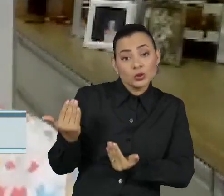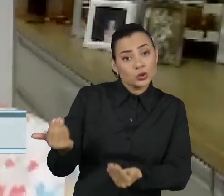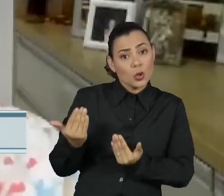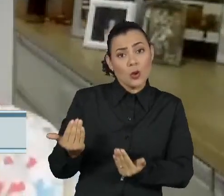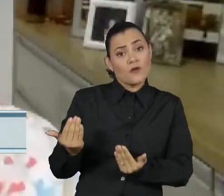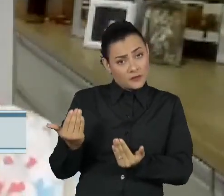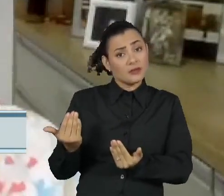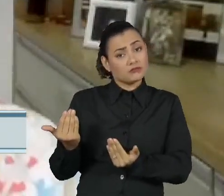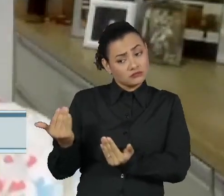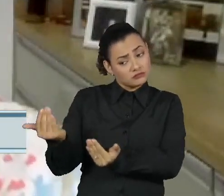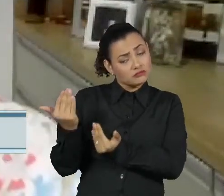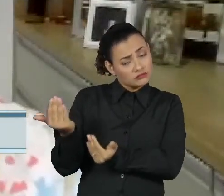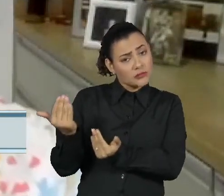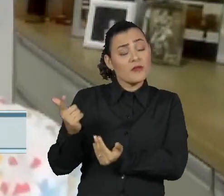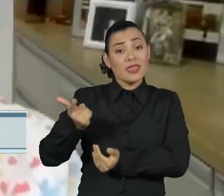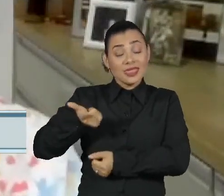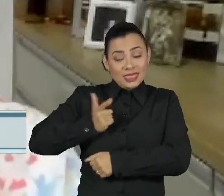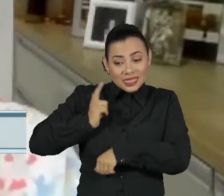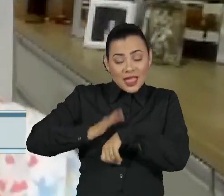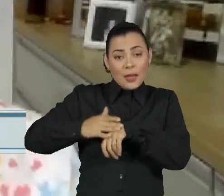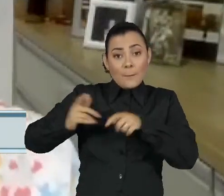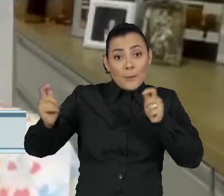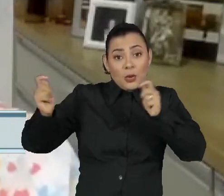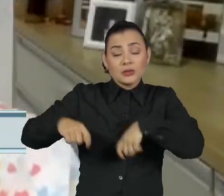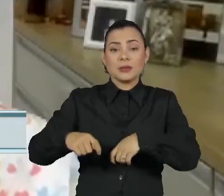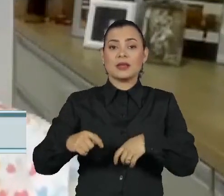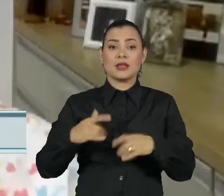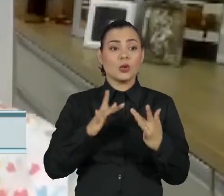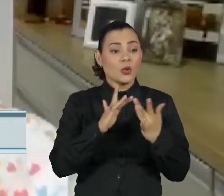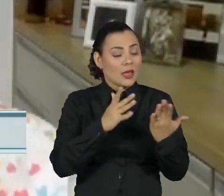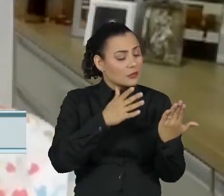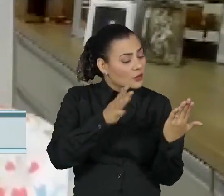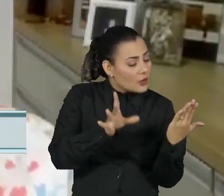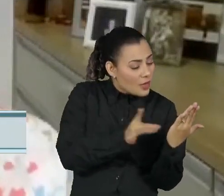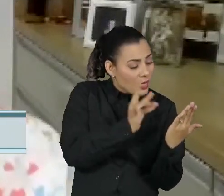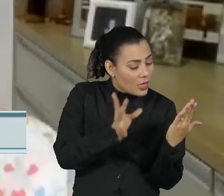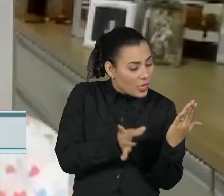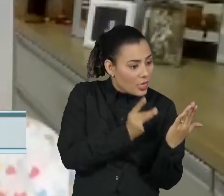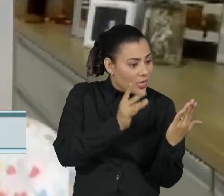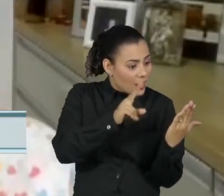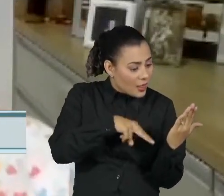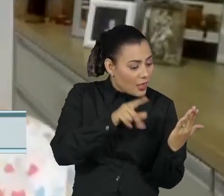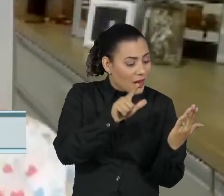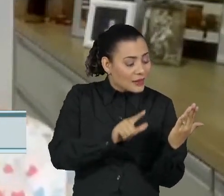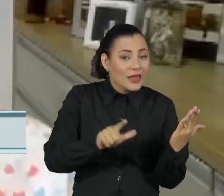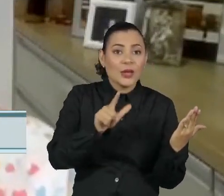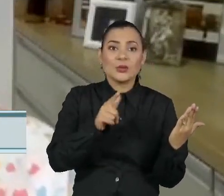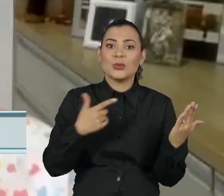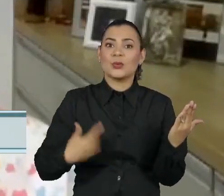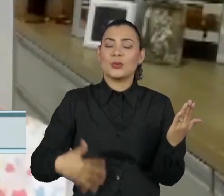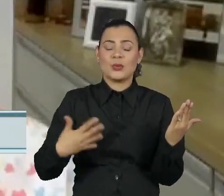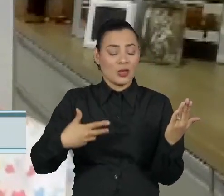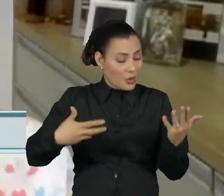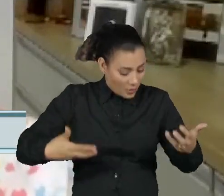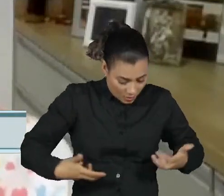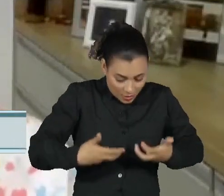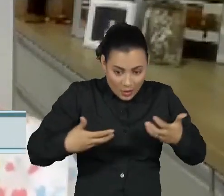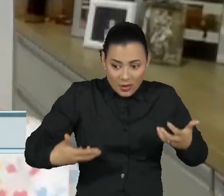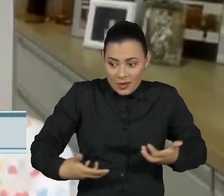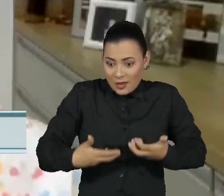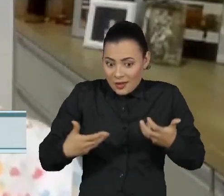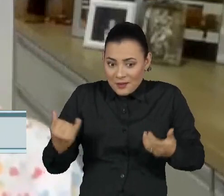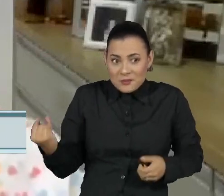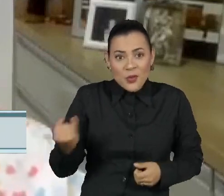que tiver essa possibilidade de contato com a literatura, se ele for despertado para a importância